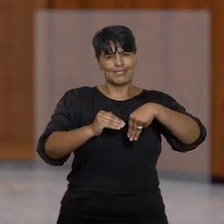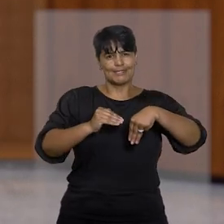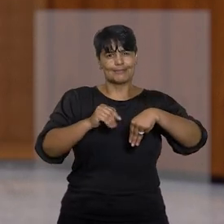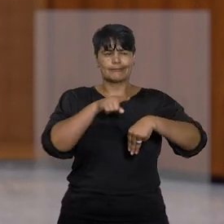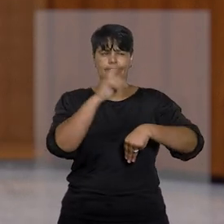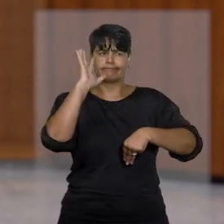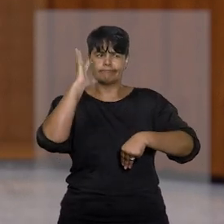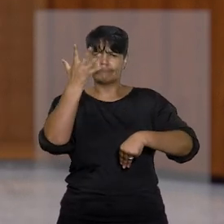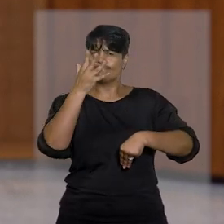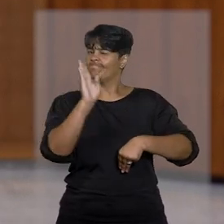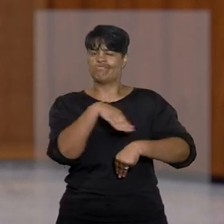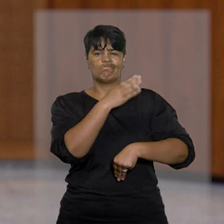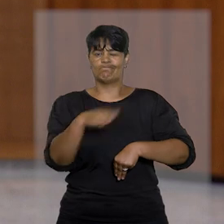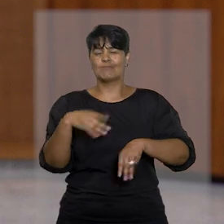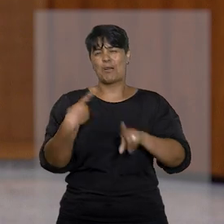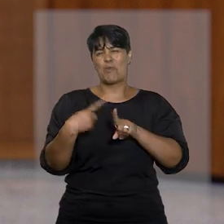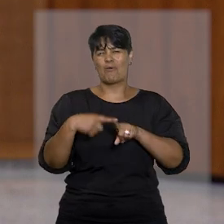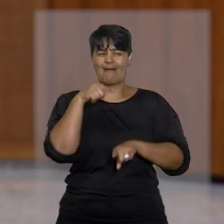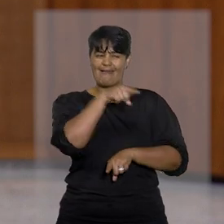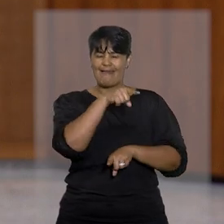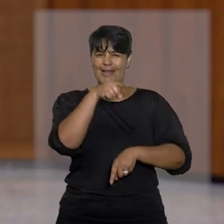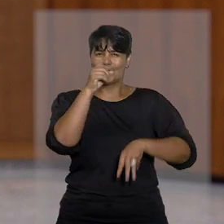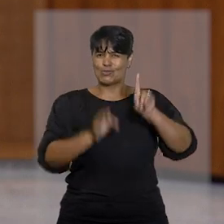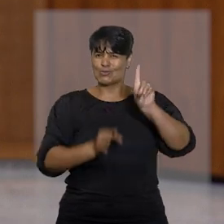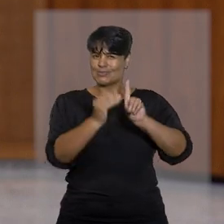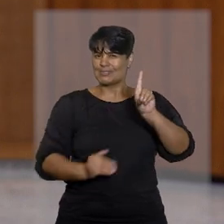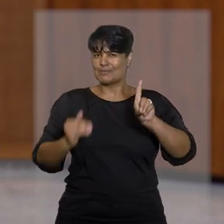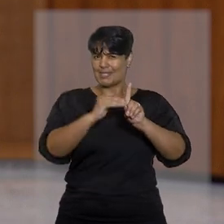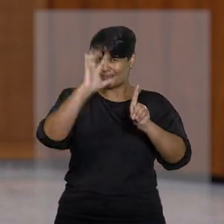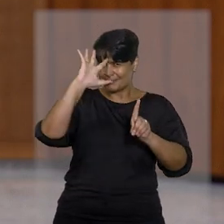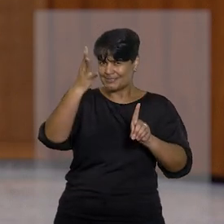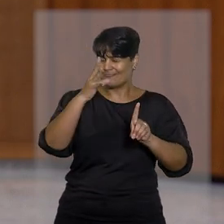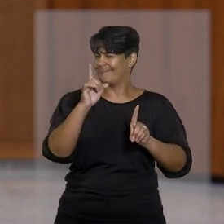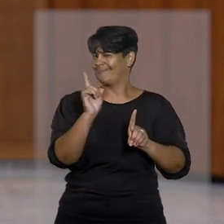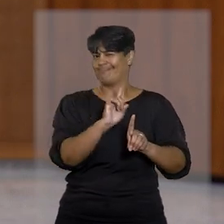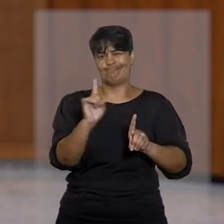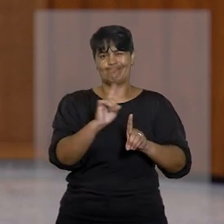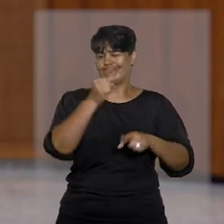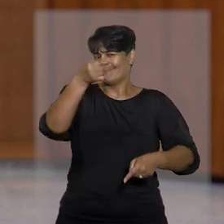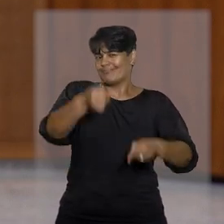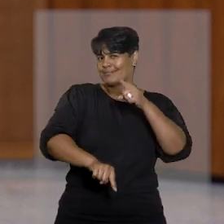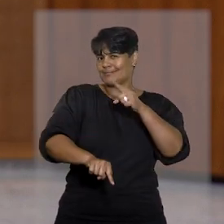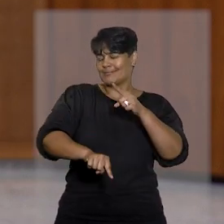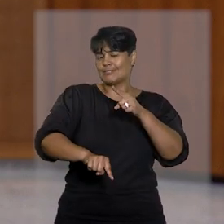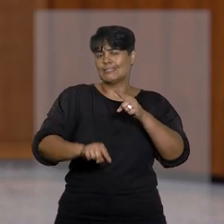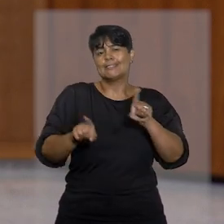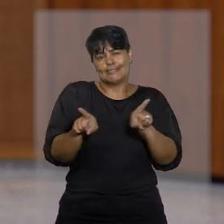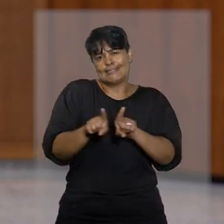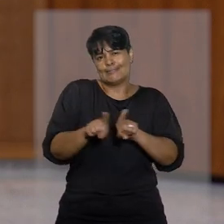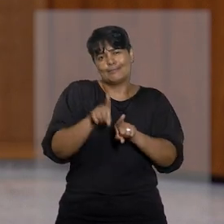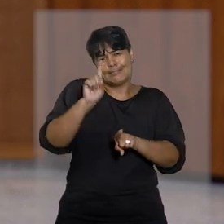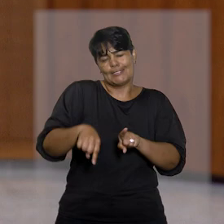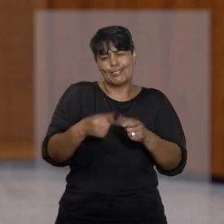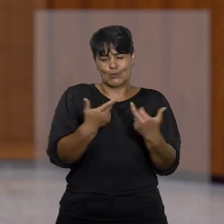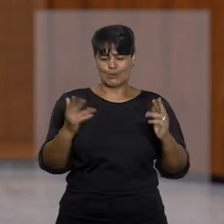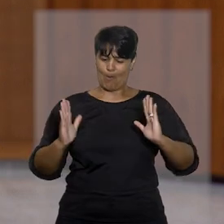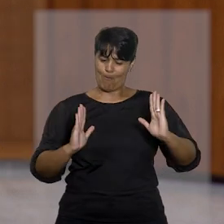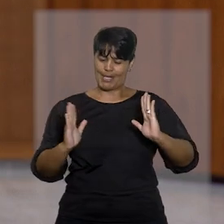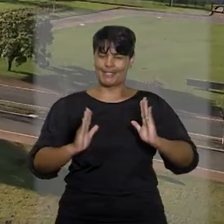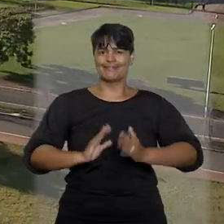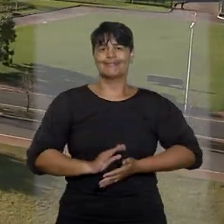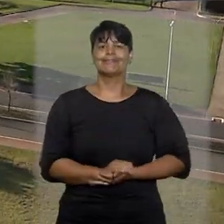intervenção por entender que a medida não poderia ter sido determinada pelo desembargador em ato unipessoal e de caráter